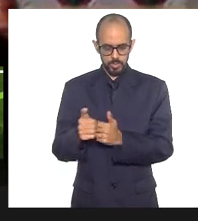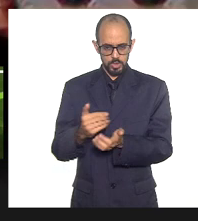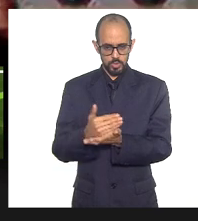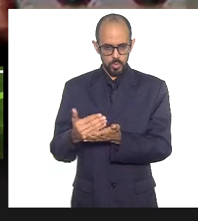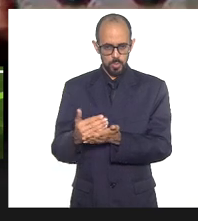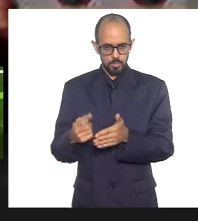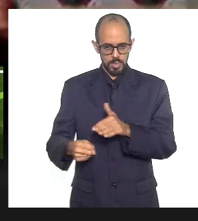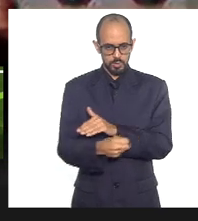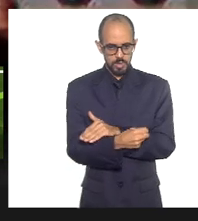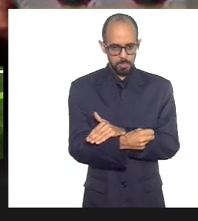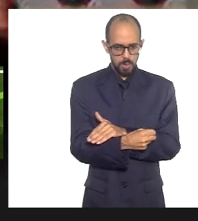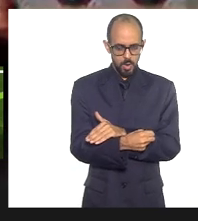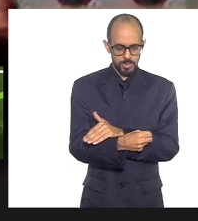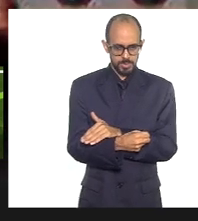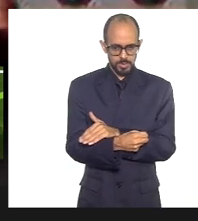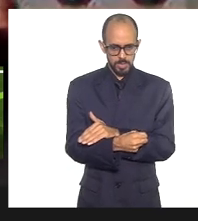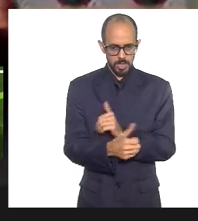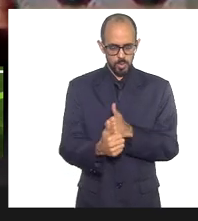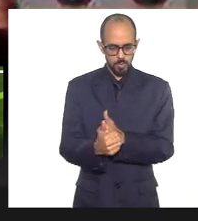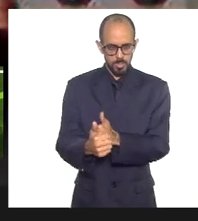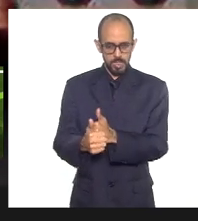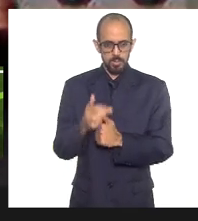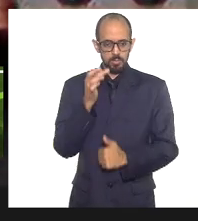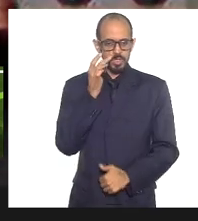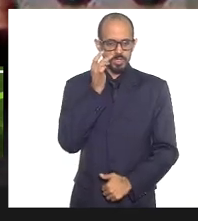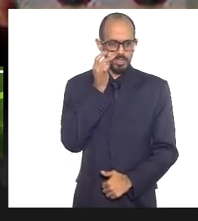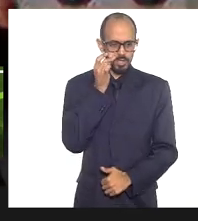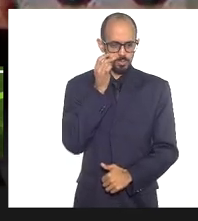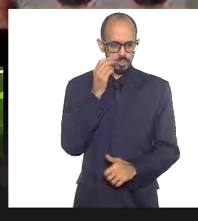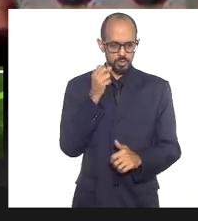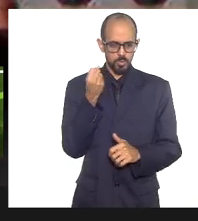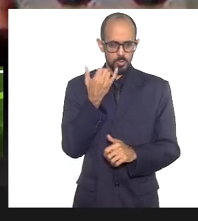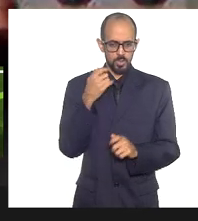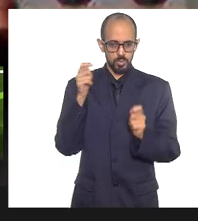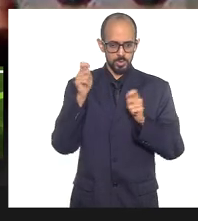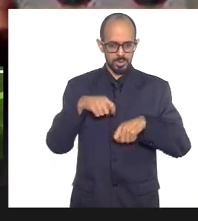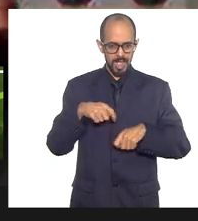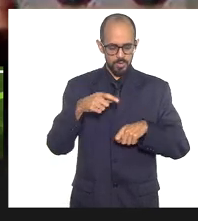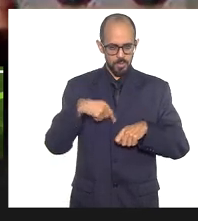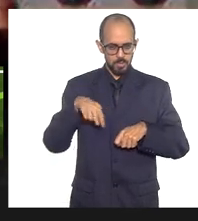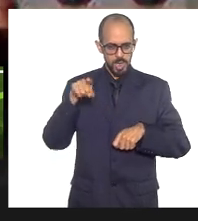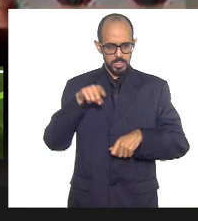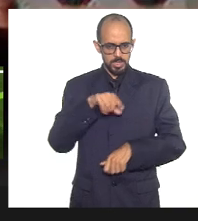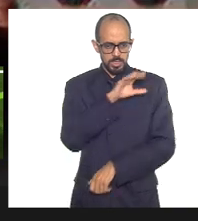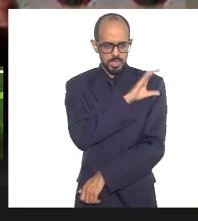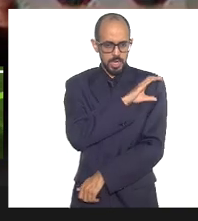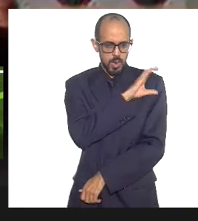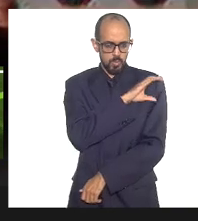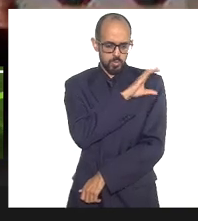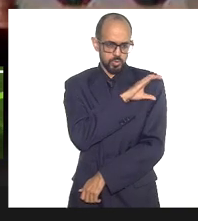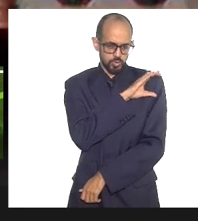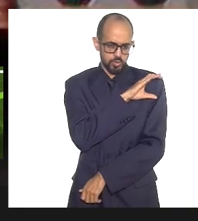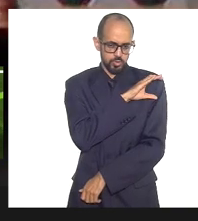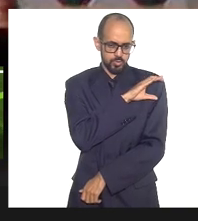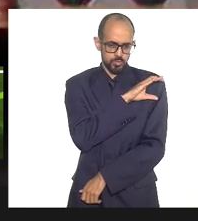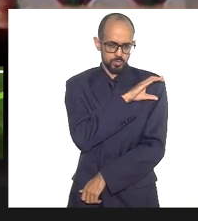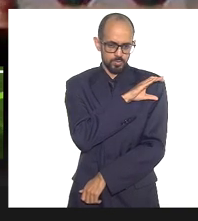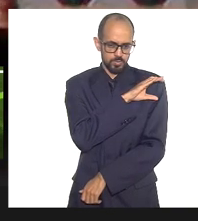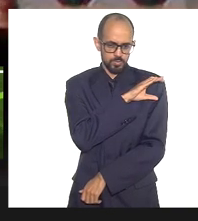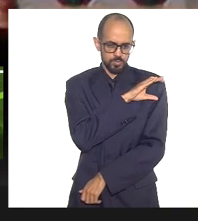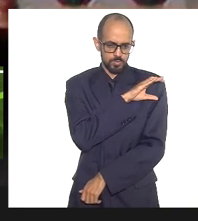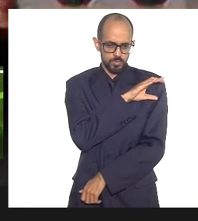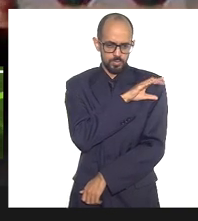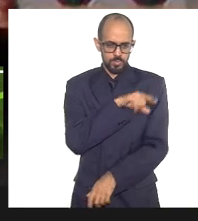e acompanhando presencialmente, quando a gente ainda podia estar presencialmente lá em Campos e